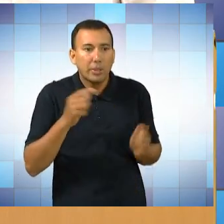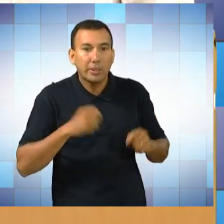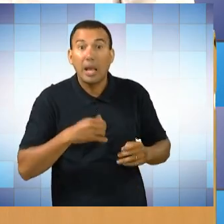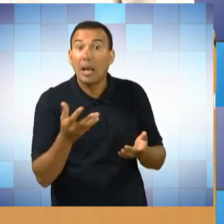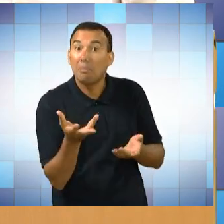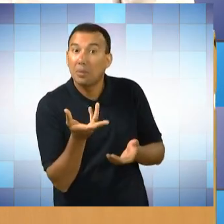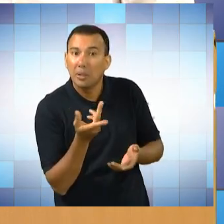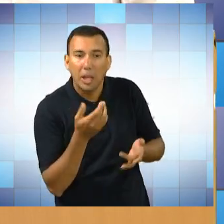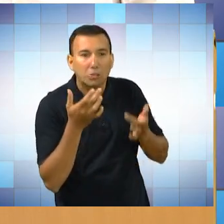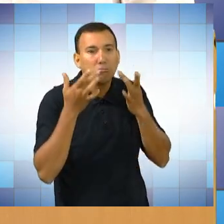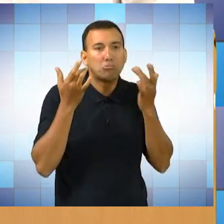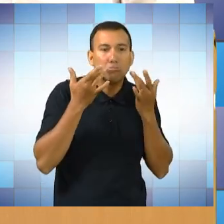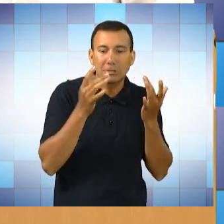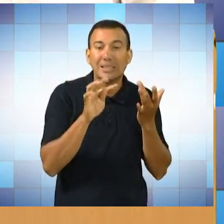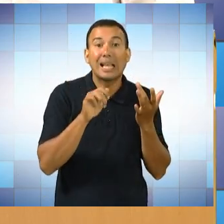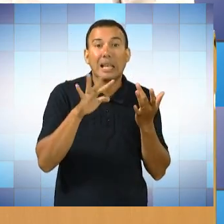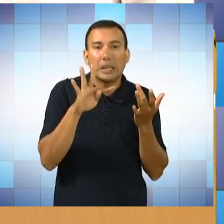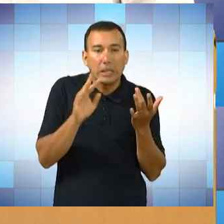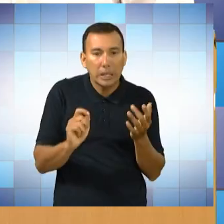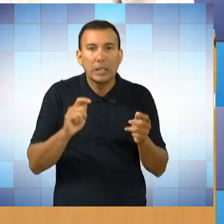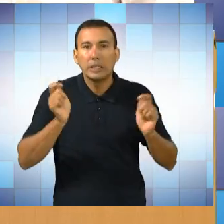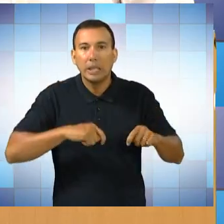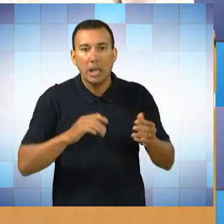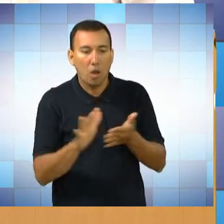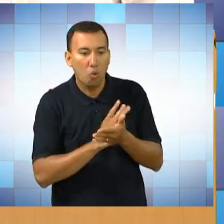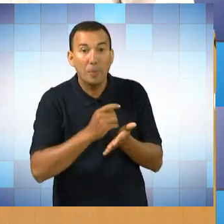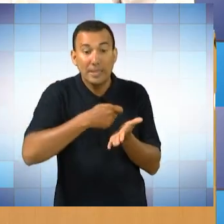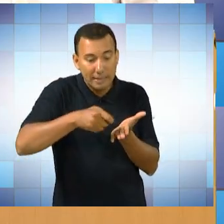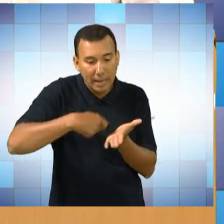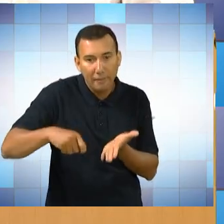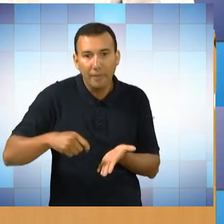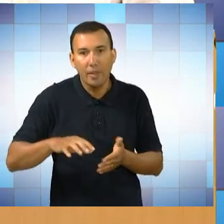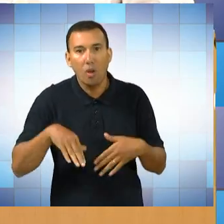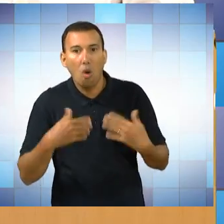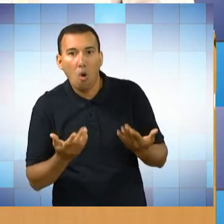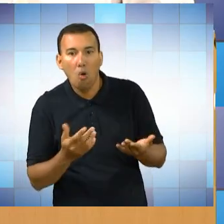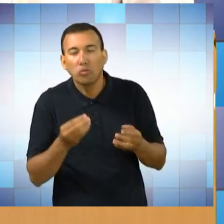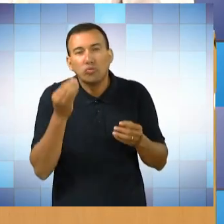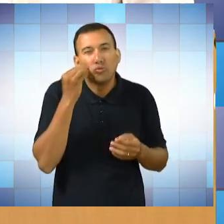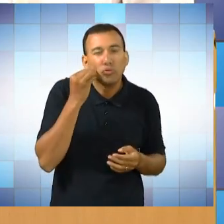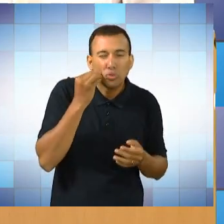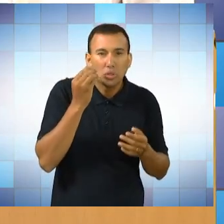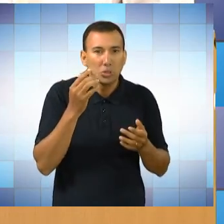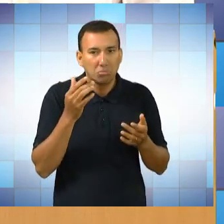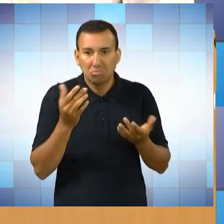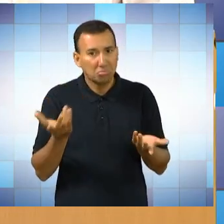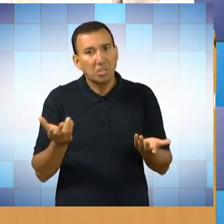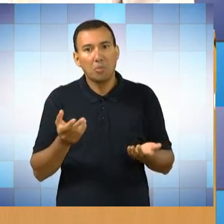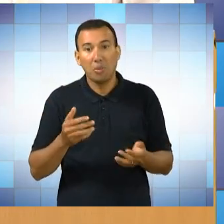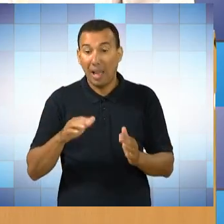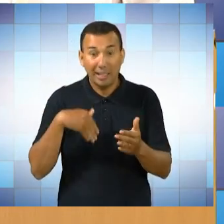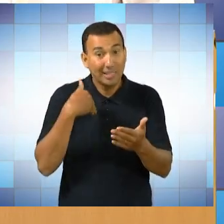mulheres com talentos para escrever, para interpretar. E o projeto continua até hoje, se chama